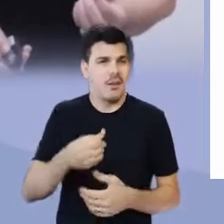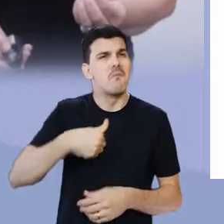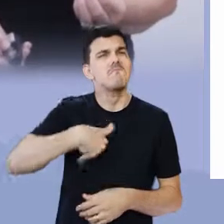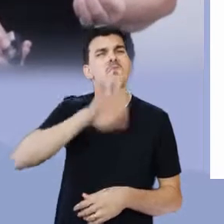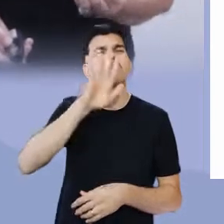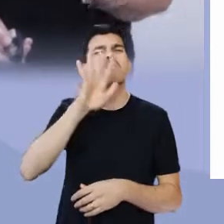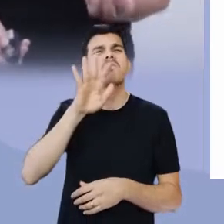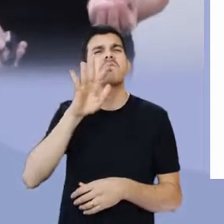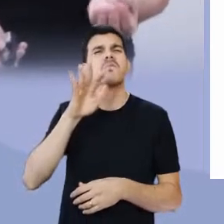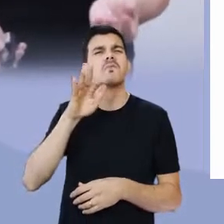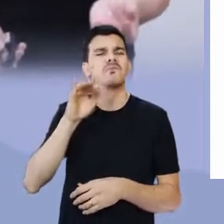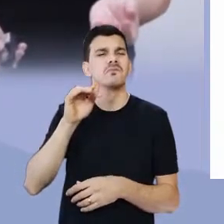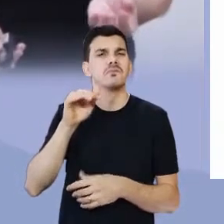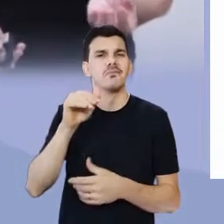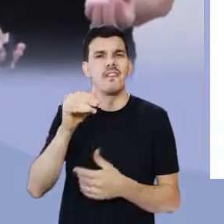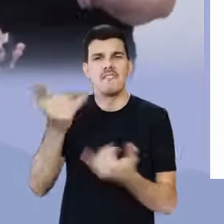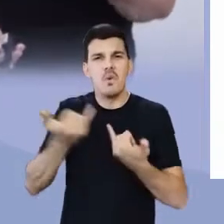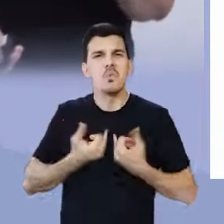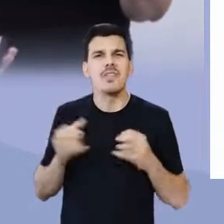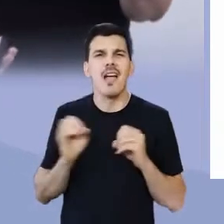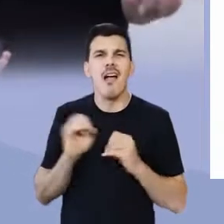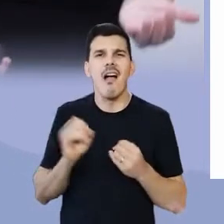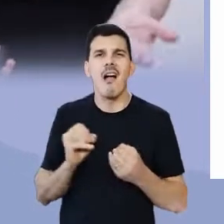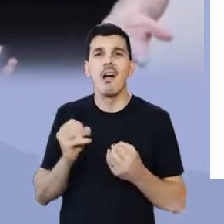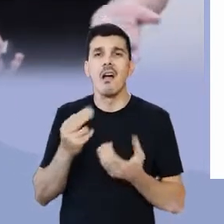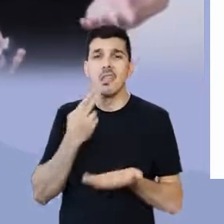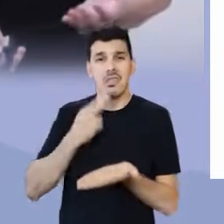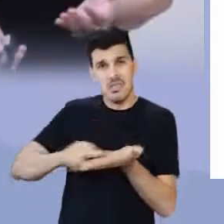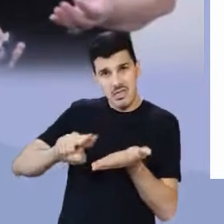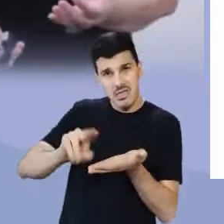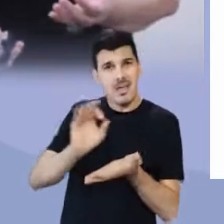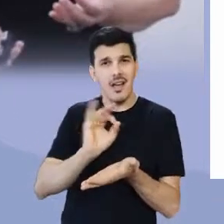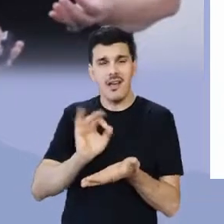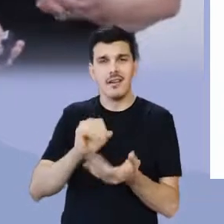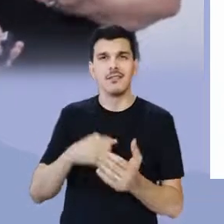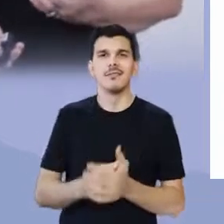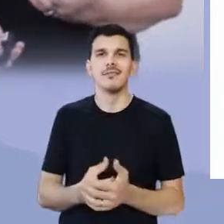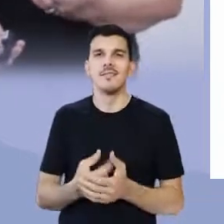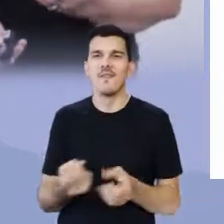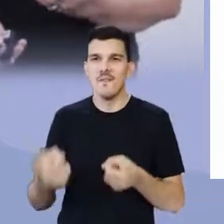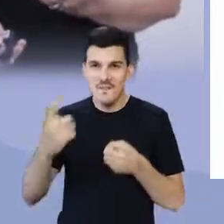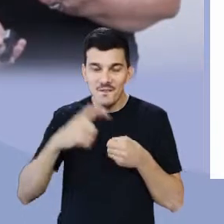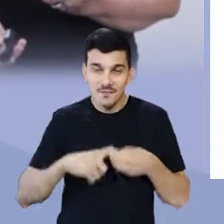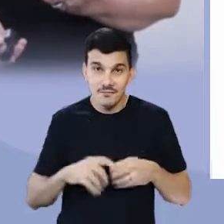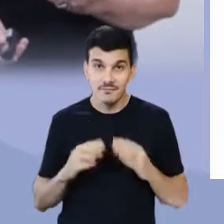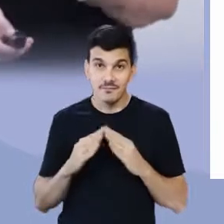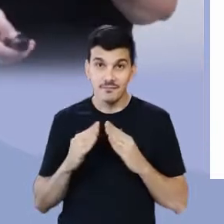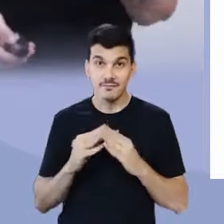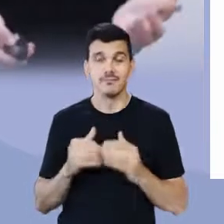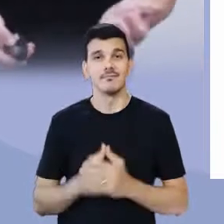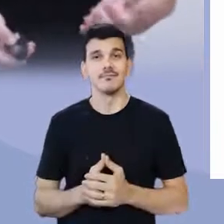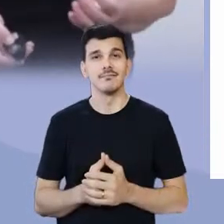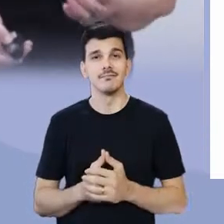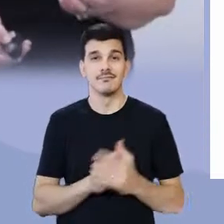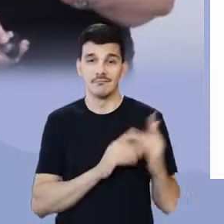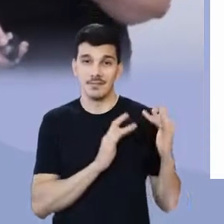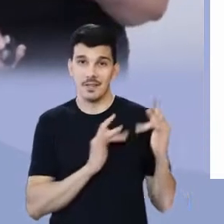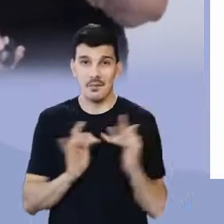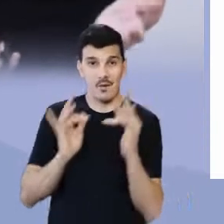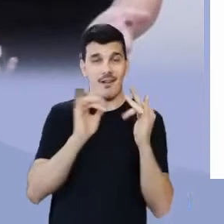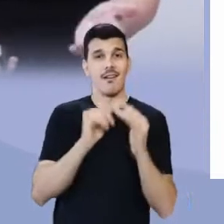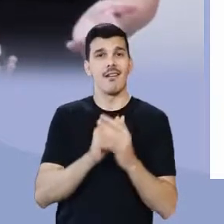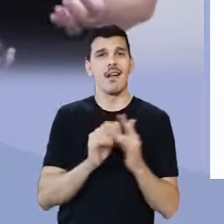mundo e não mais escreveu, nem deu notícia alguma, volte ao lar. São namorados,